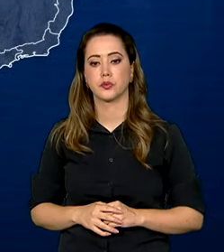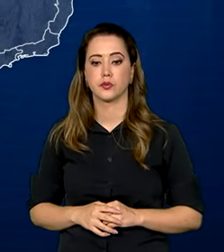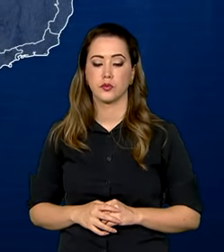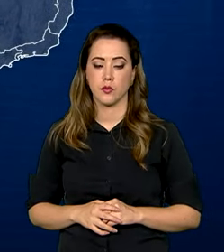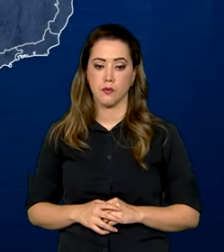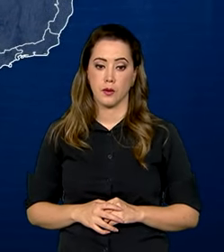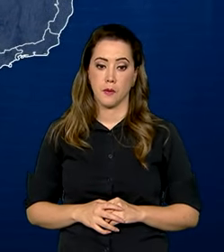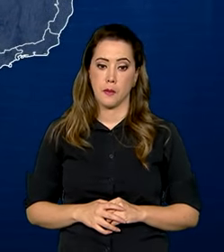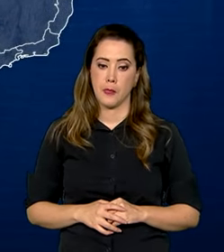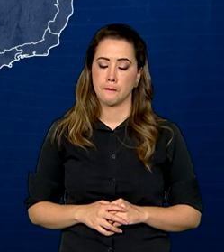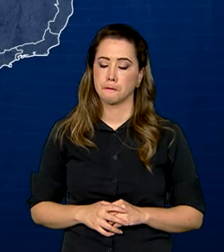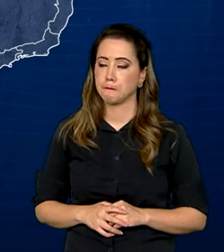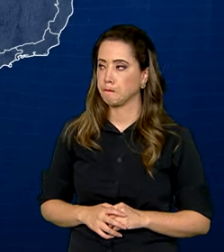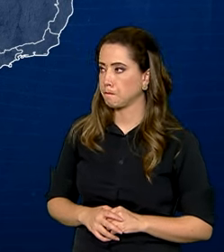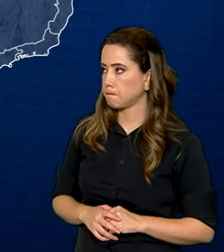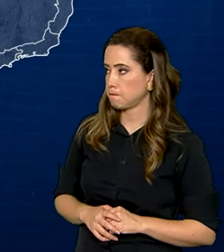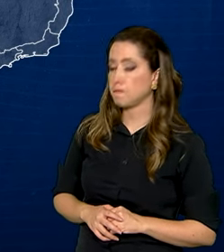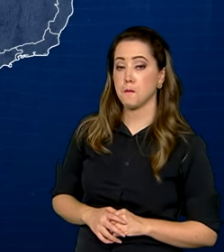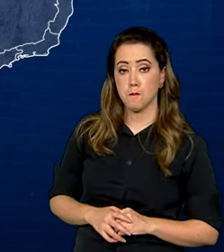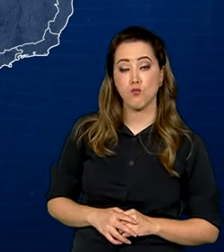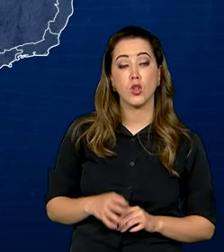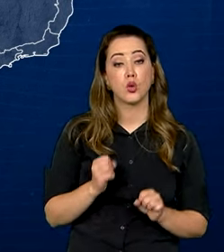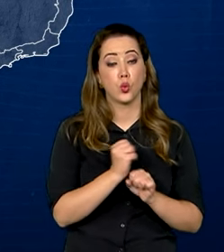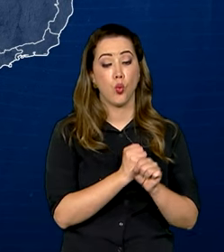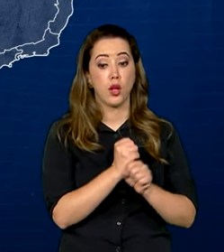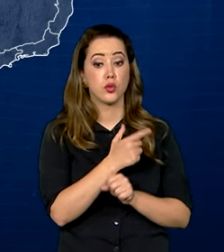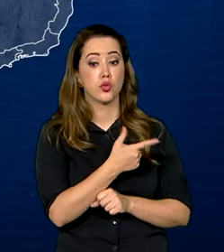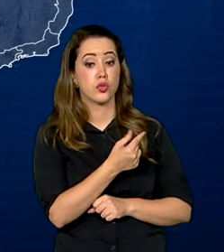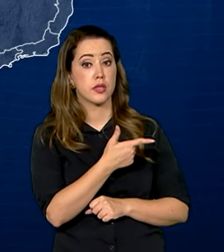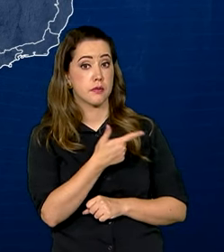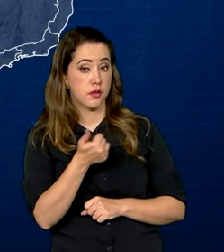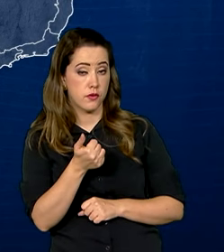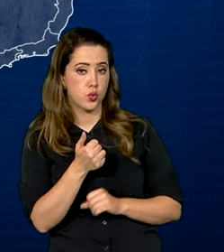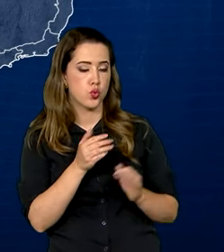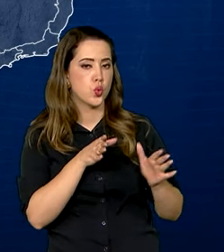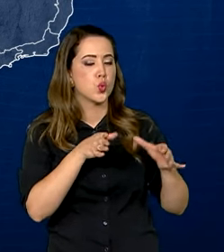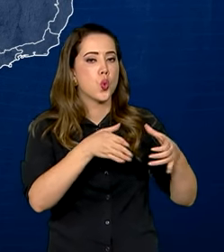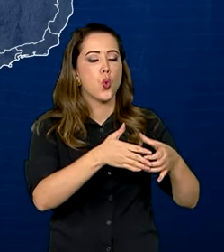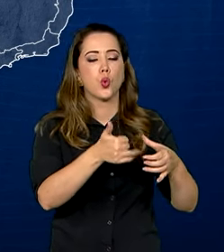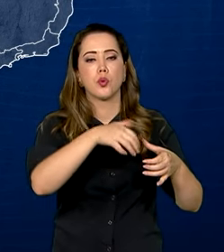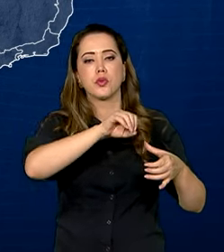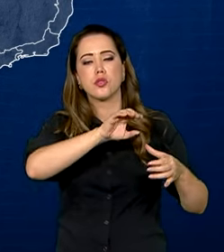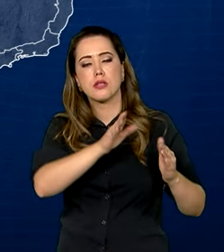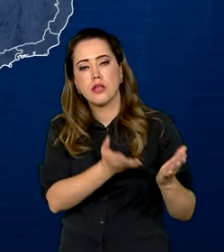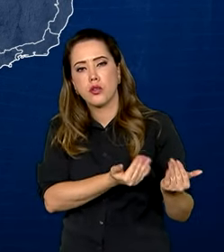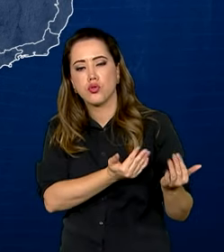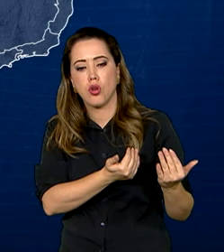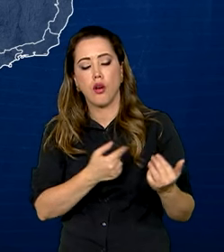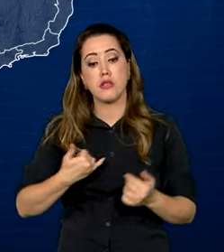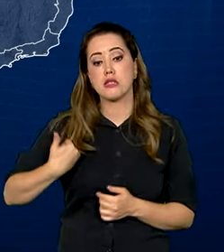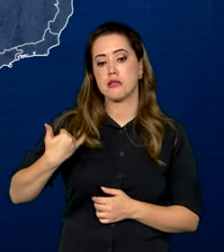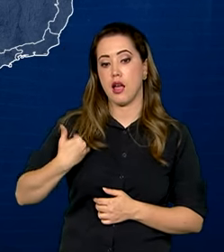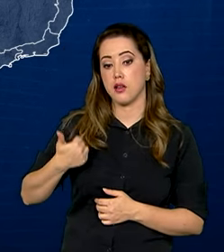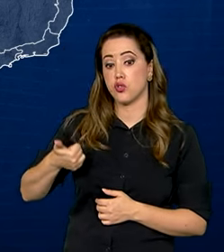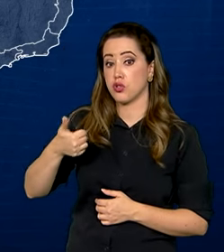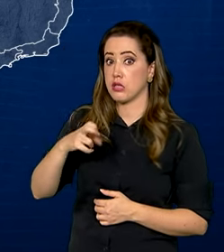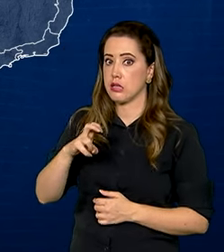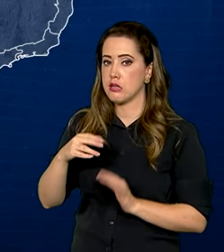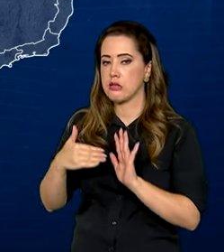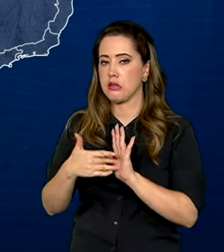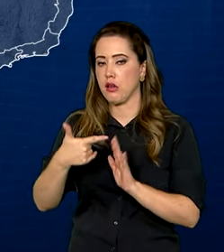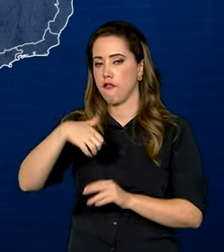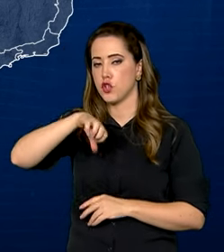Em 2021, de cada 100 jovens entre 15 e 29 anos que morreram no Brasil,